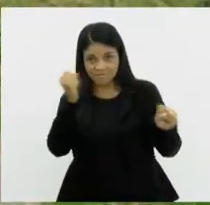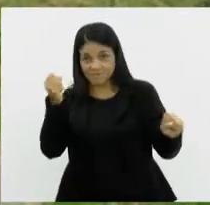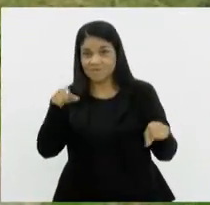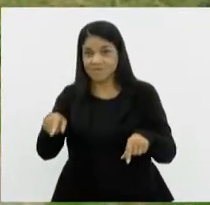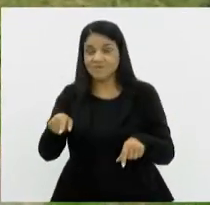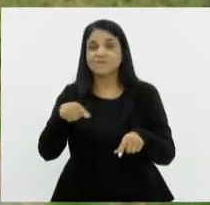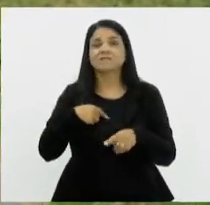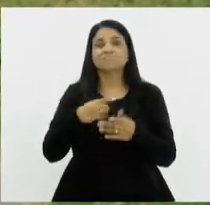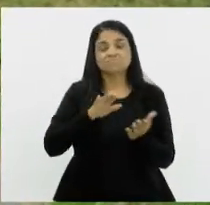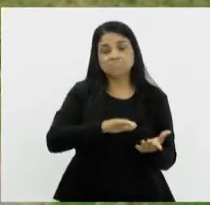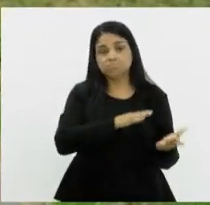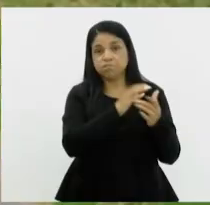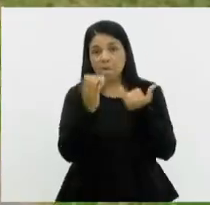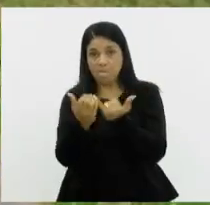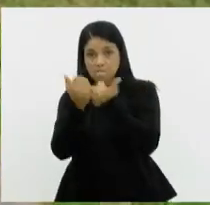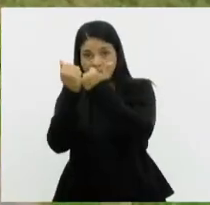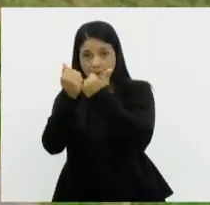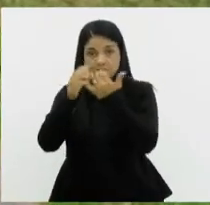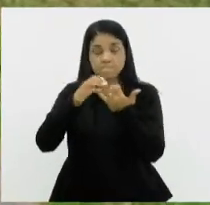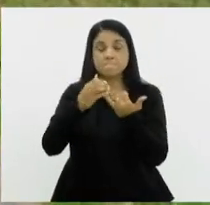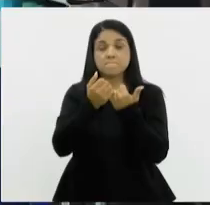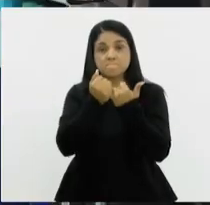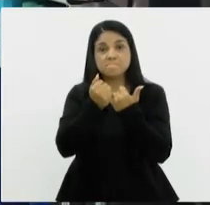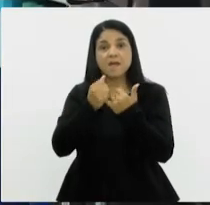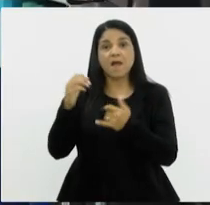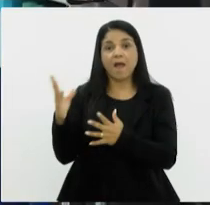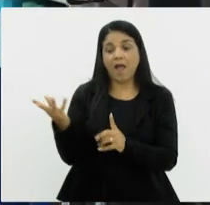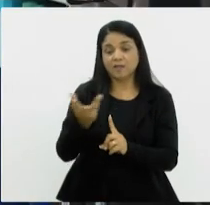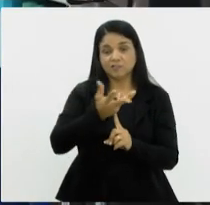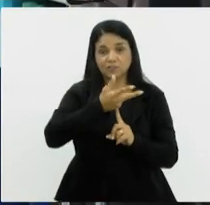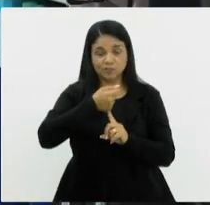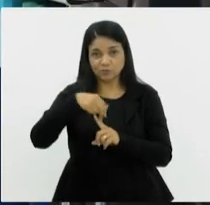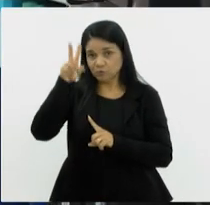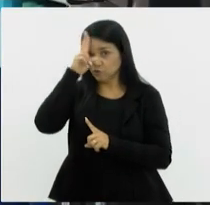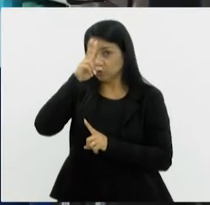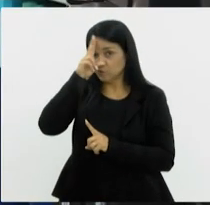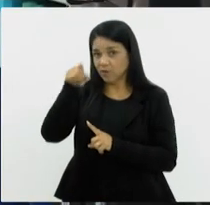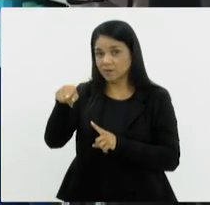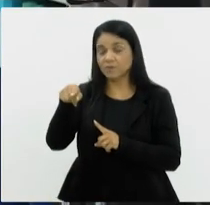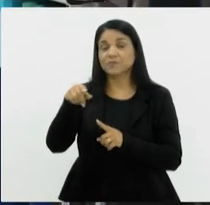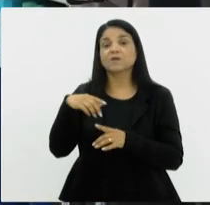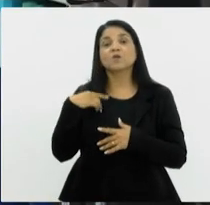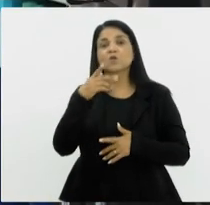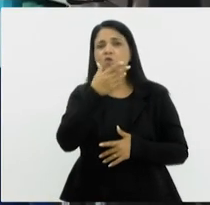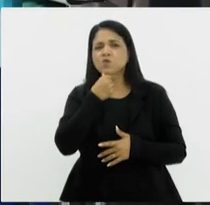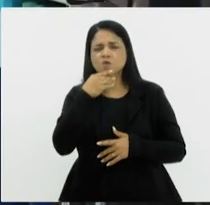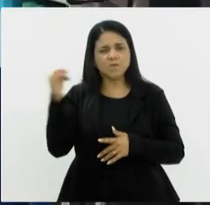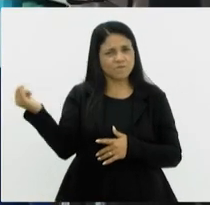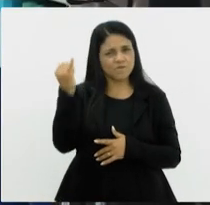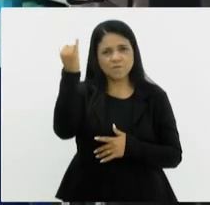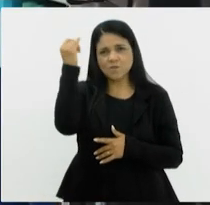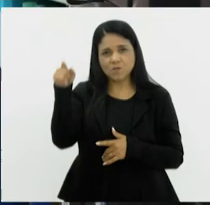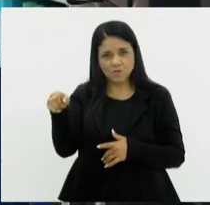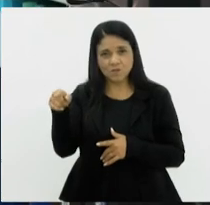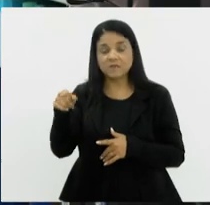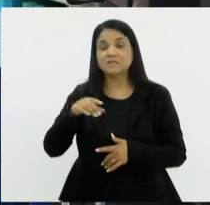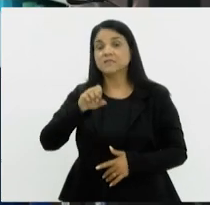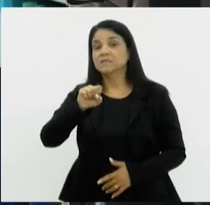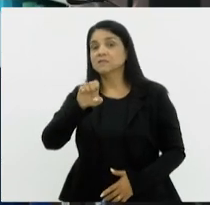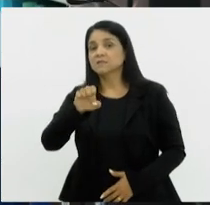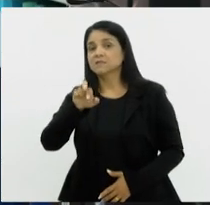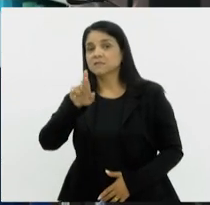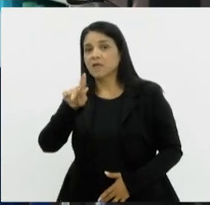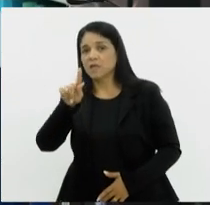Instituto do Patrimônio Histórico e Artístico Nacional. O historiador do Instituto Estadual do Patrimônio Cultural, Sérgio Linhares,